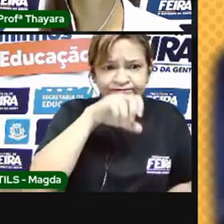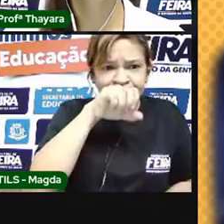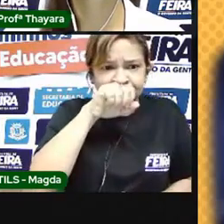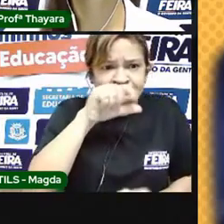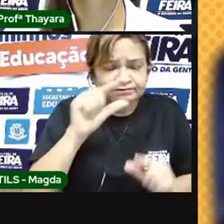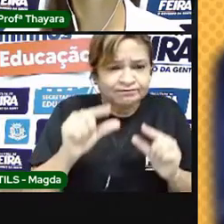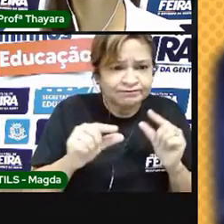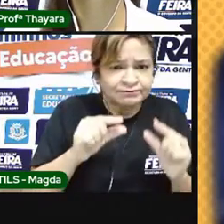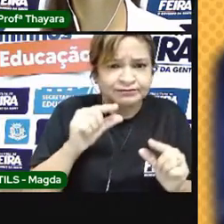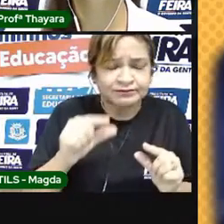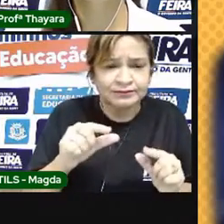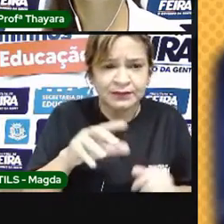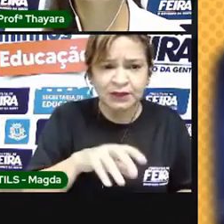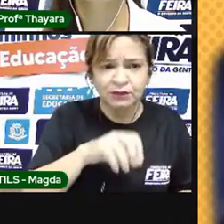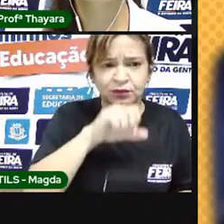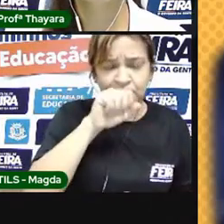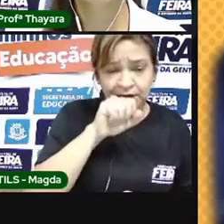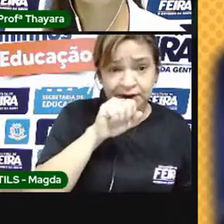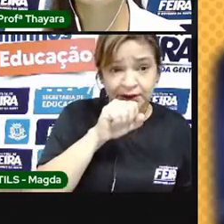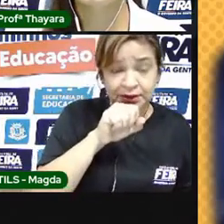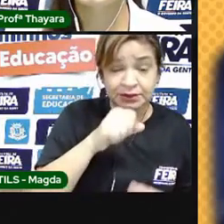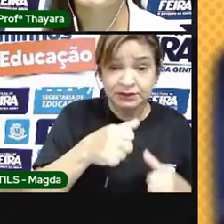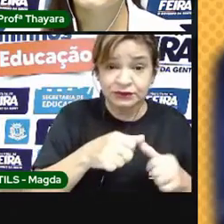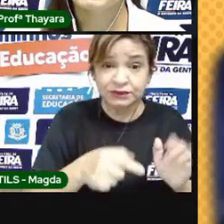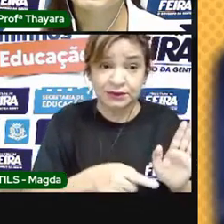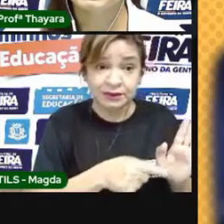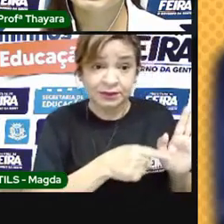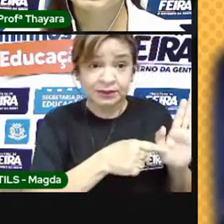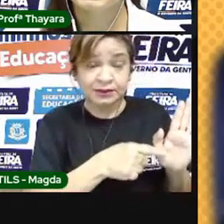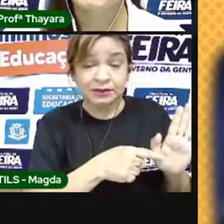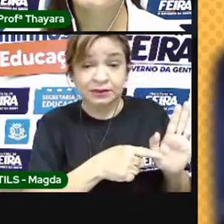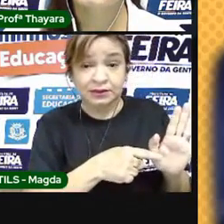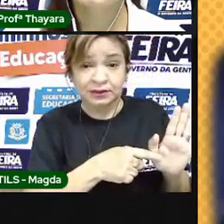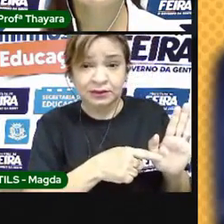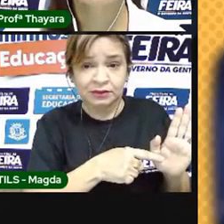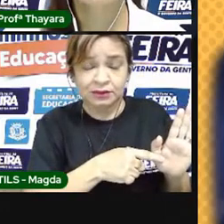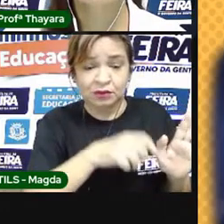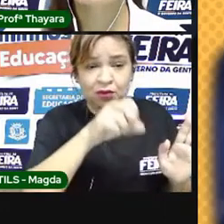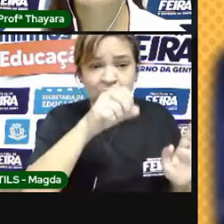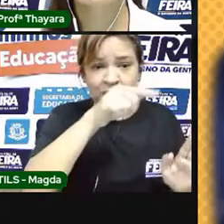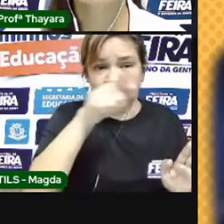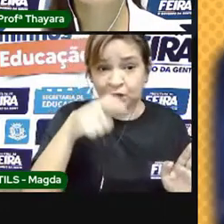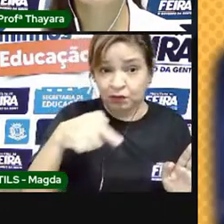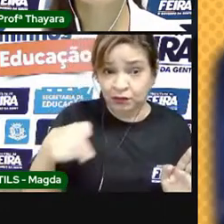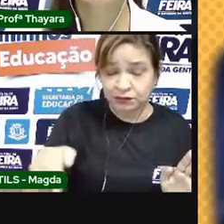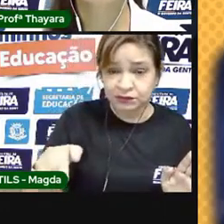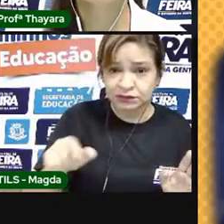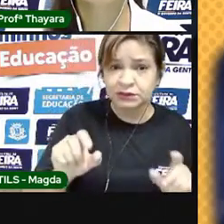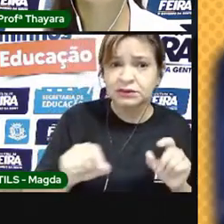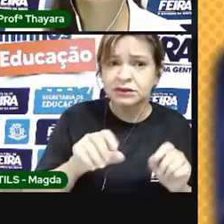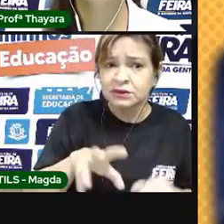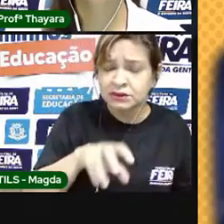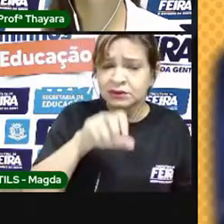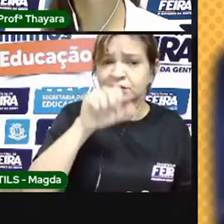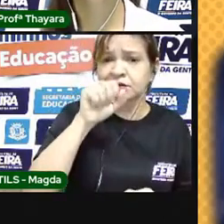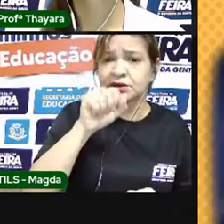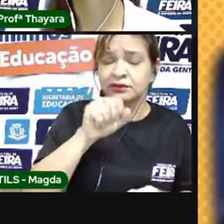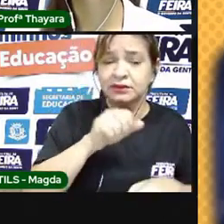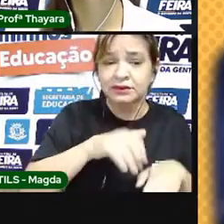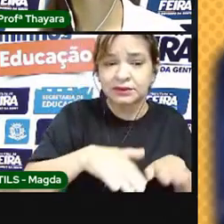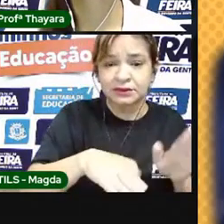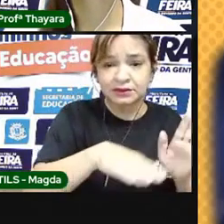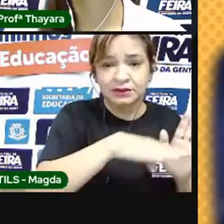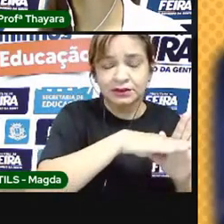O gás existente na estratosfera se chama ozônio. E este gás faz uma camada que